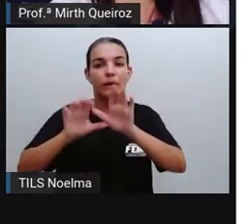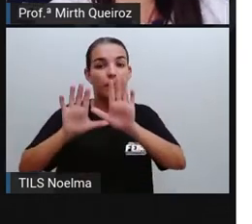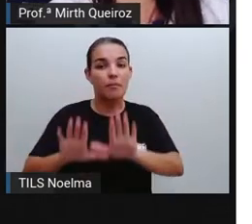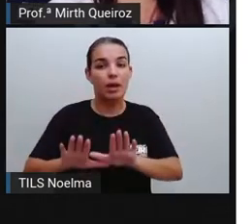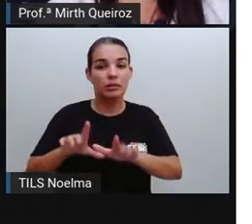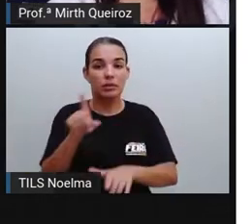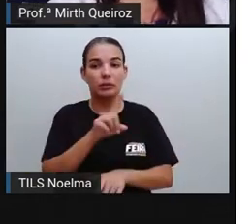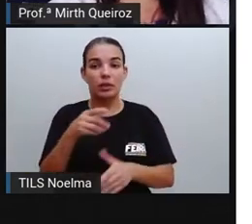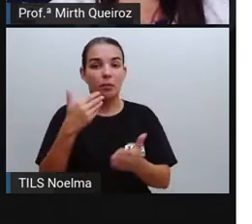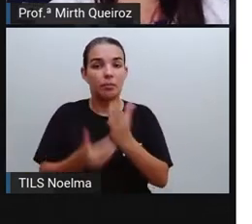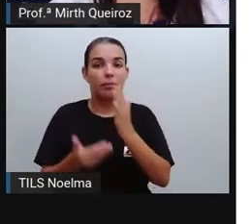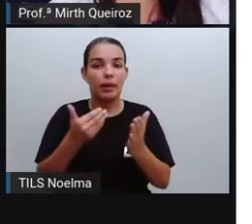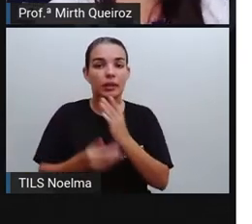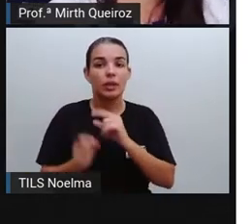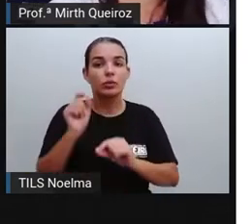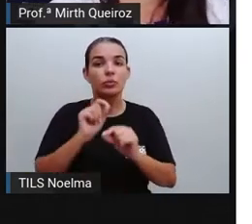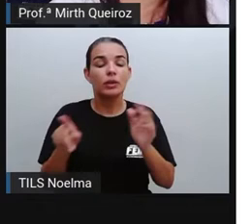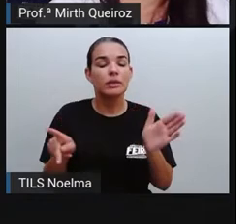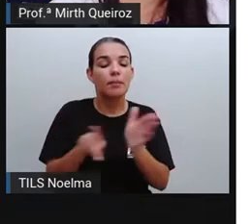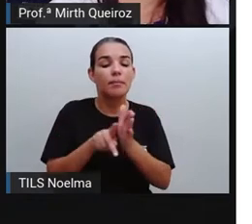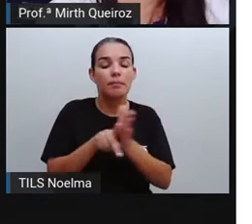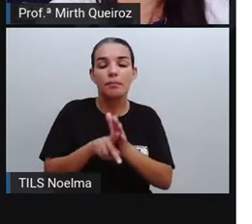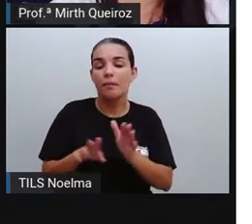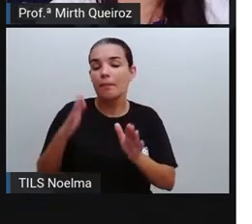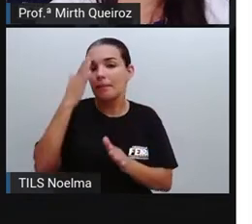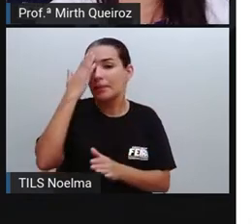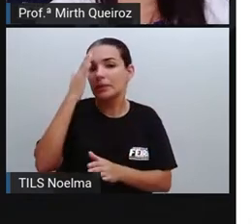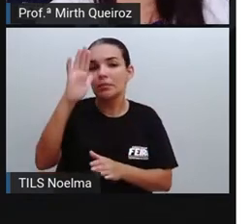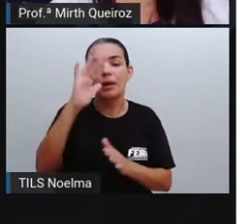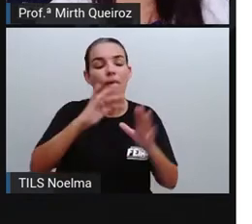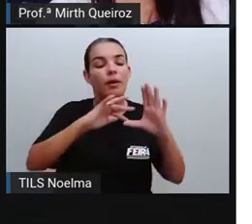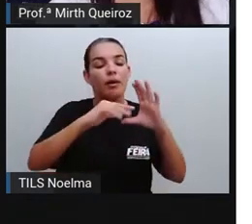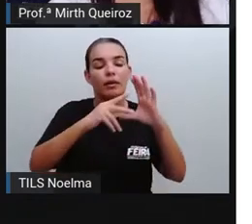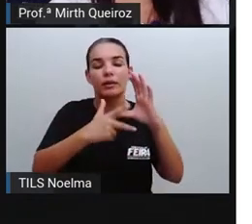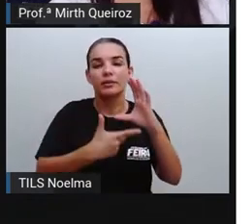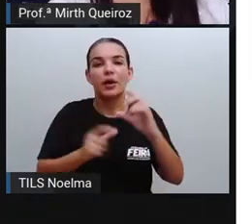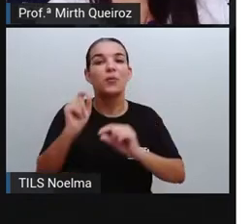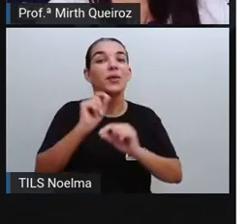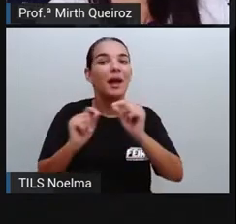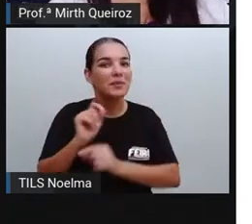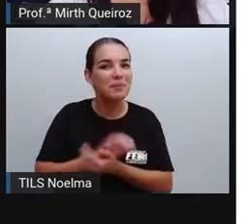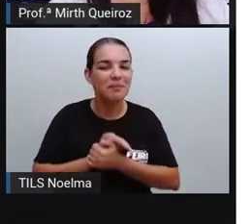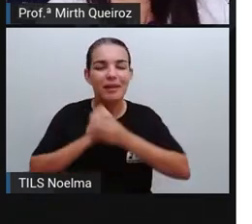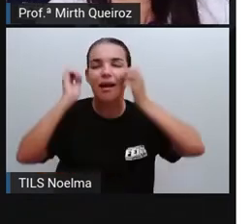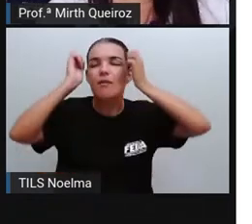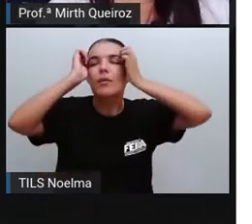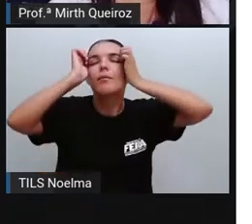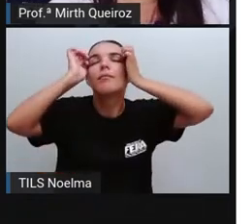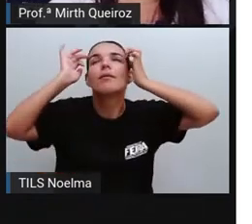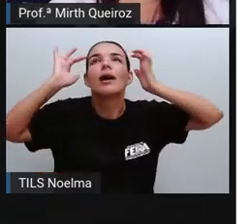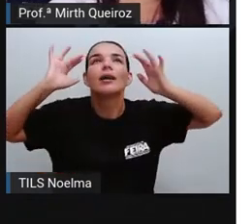perder uma de suas principais características, que é o quê? A fantasia.